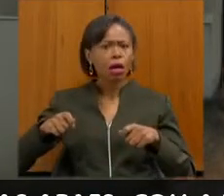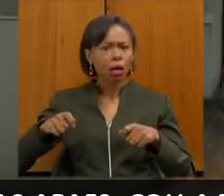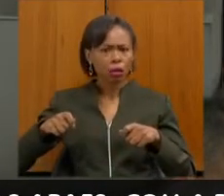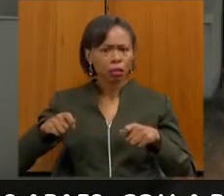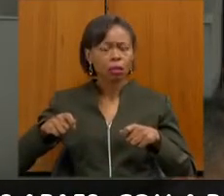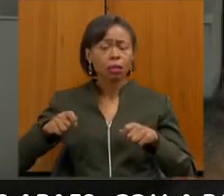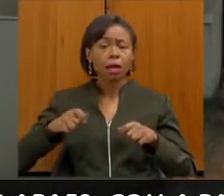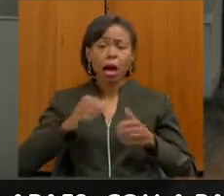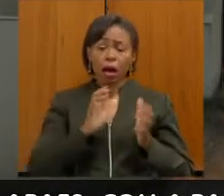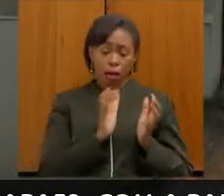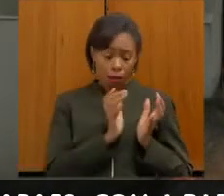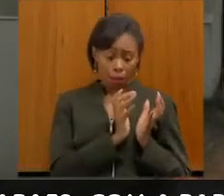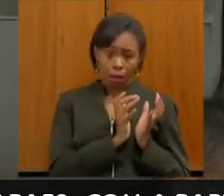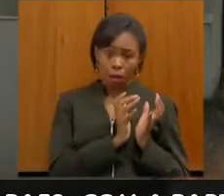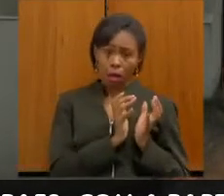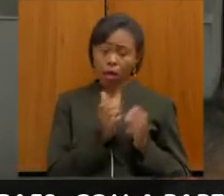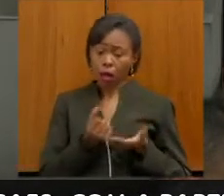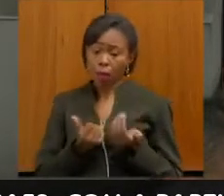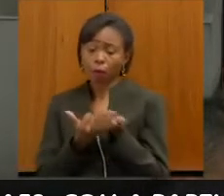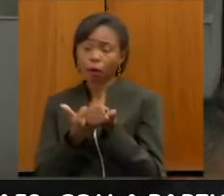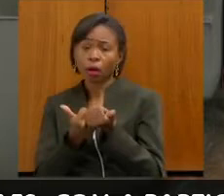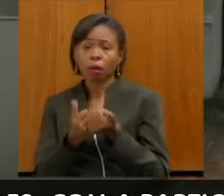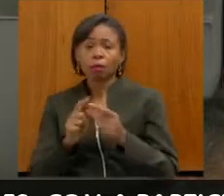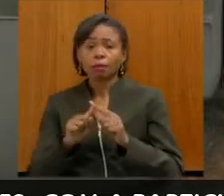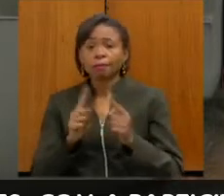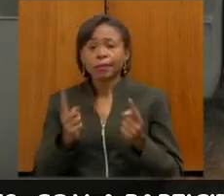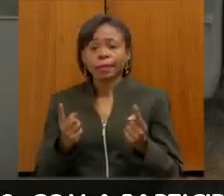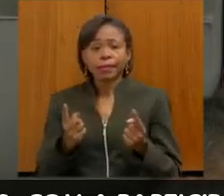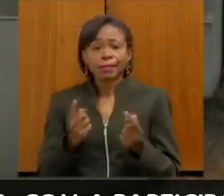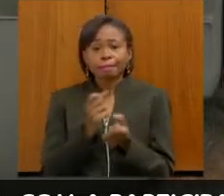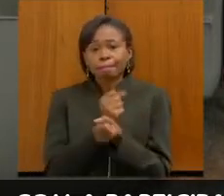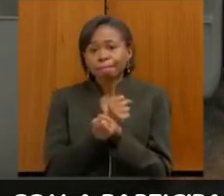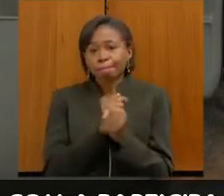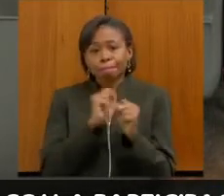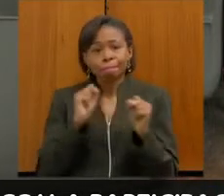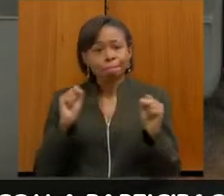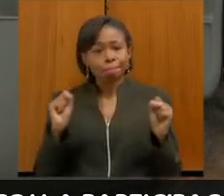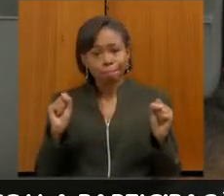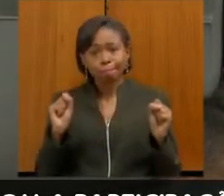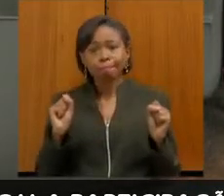apoiar, mas que fique inviável. E